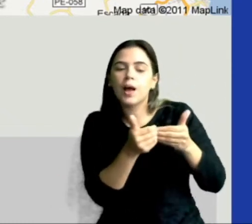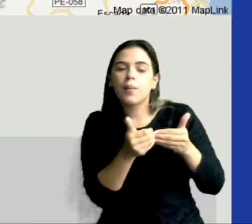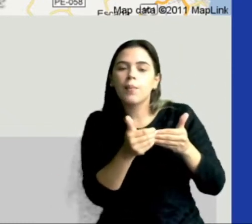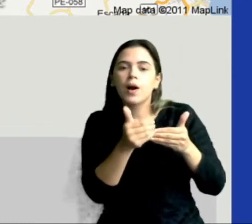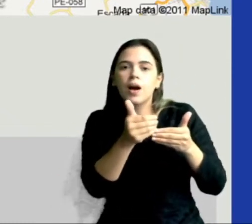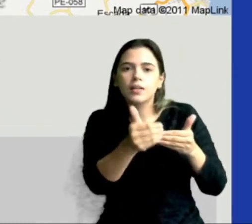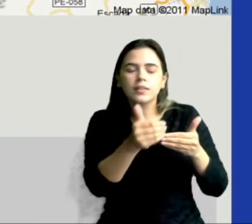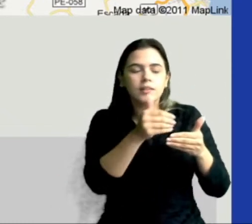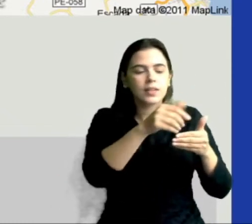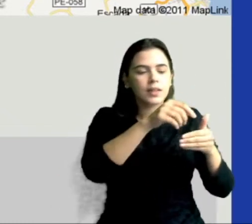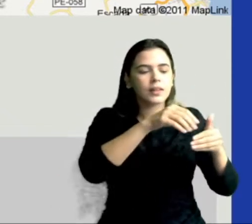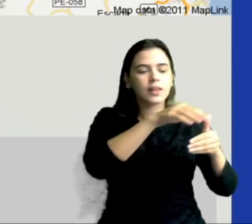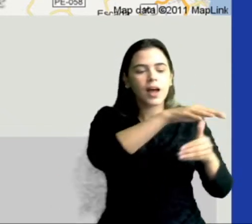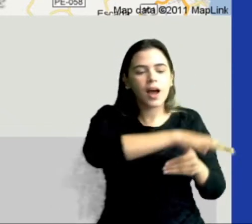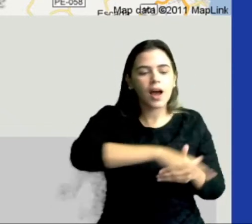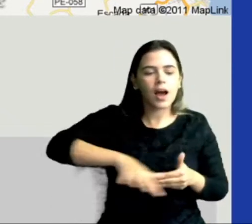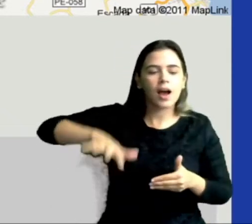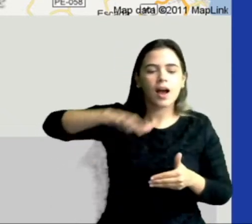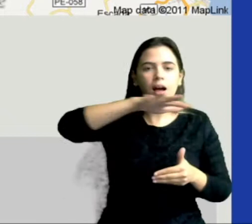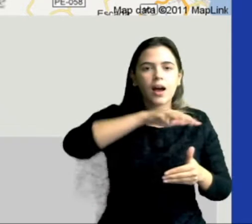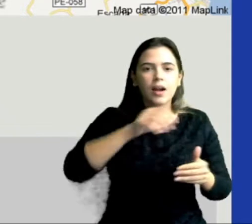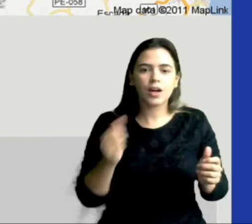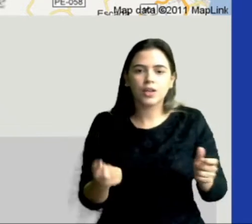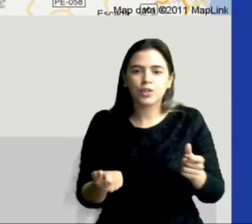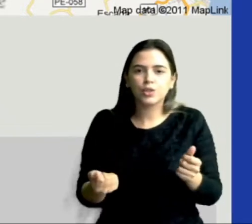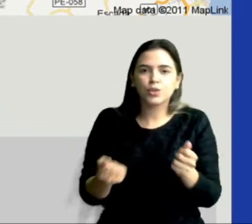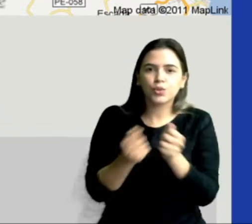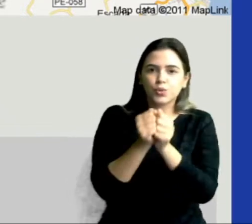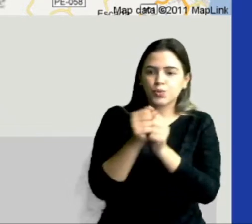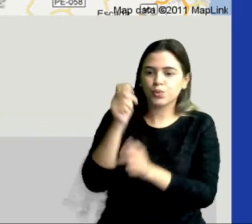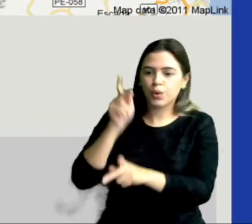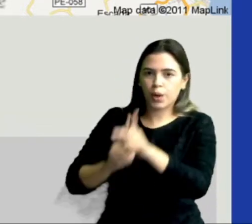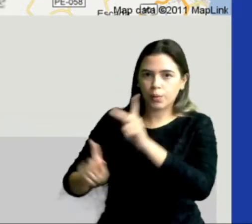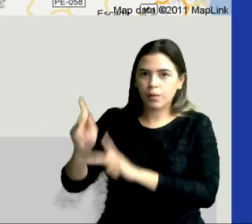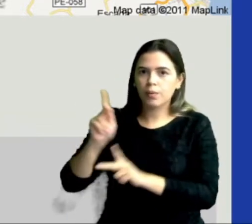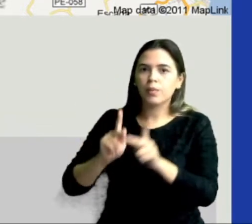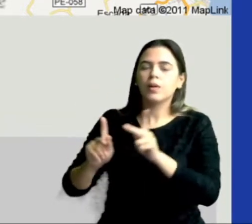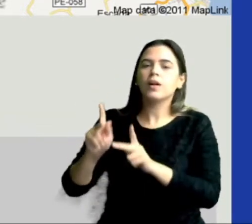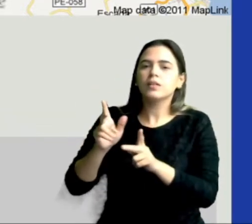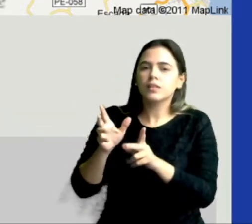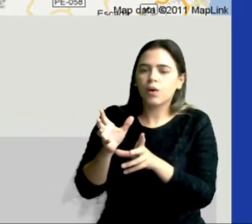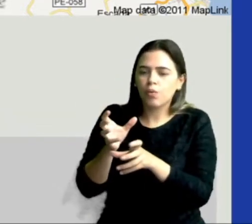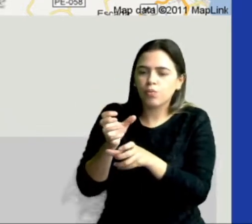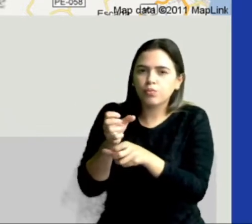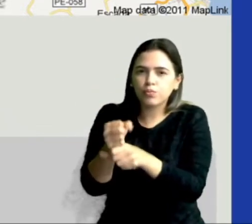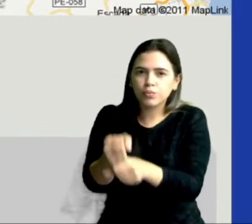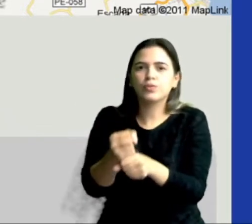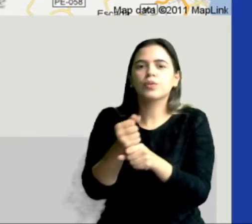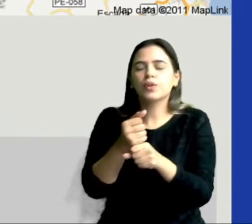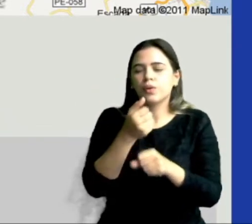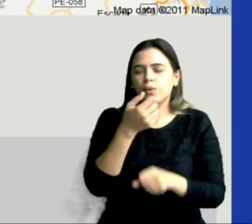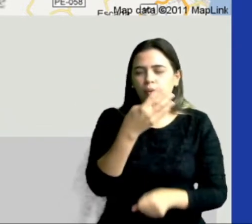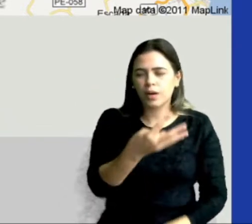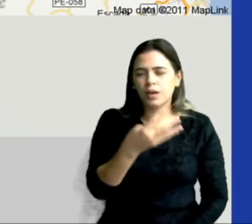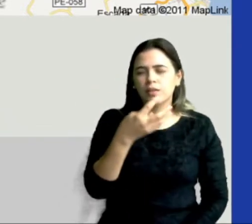área do município e da população, nós chegamos àquele valor ali, de 415